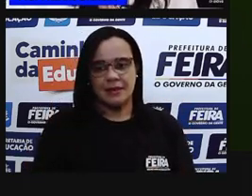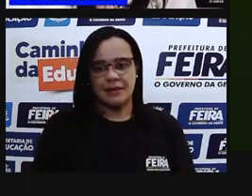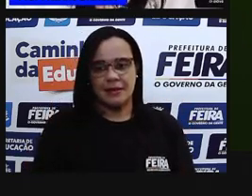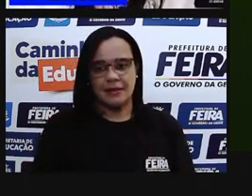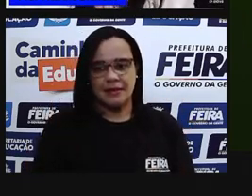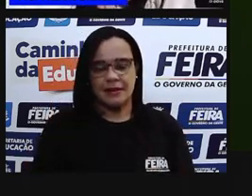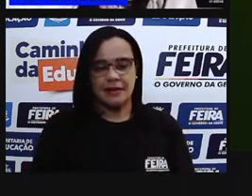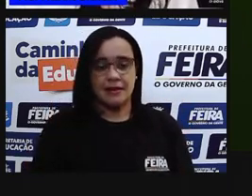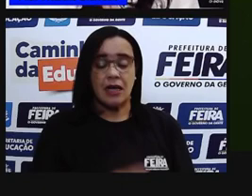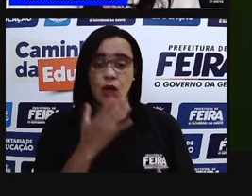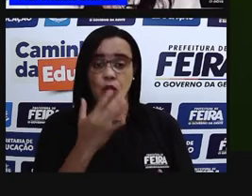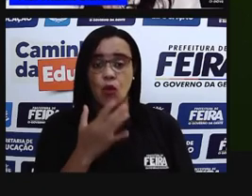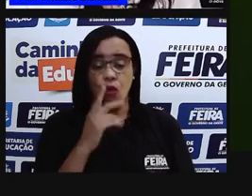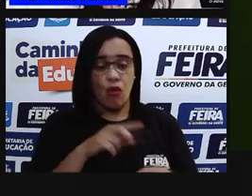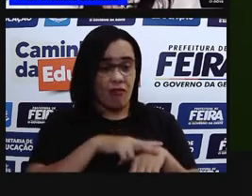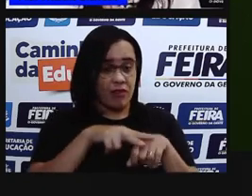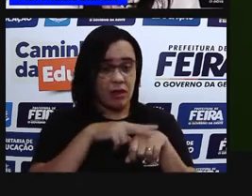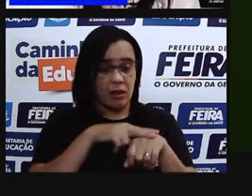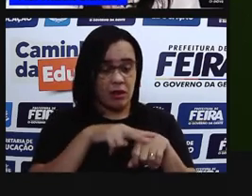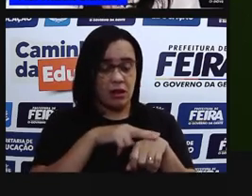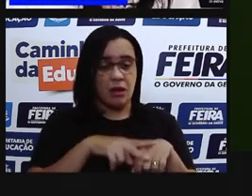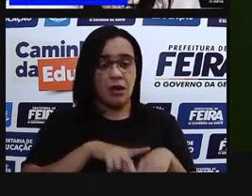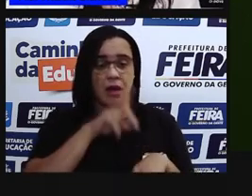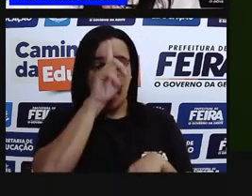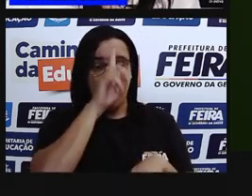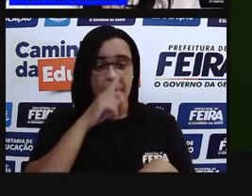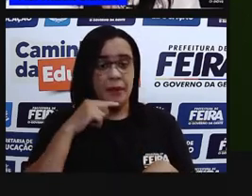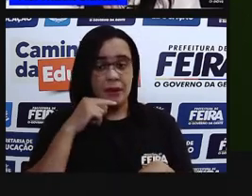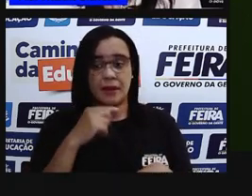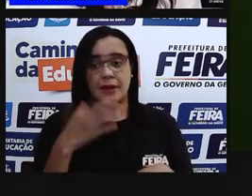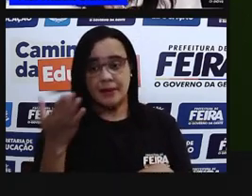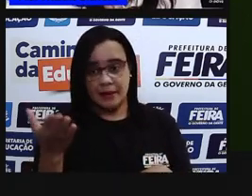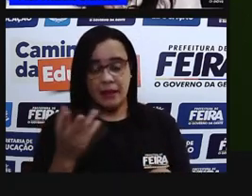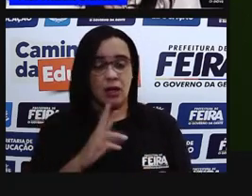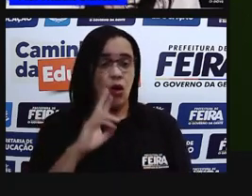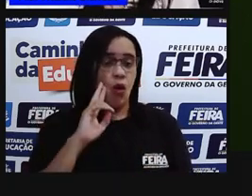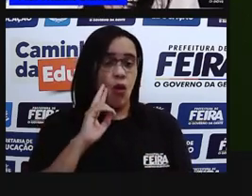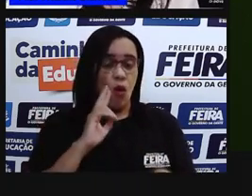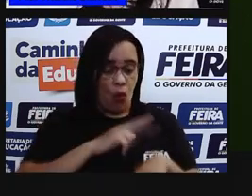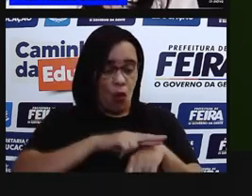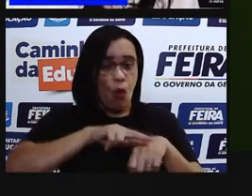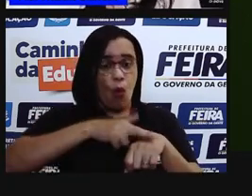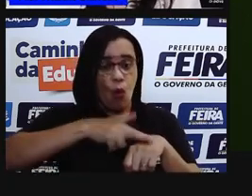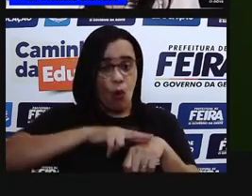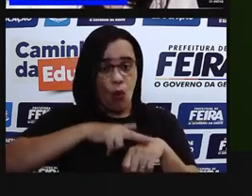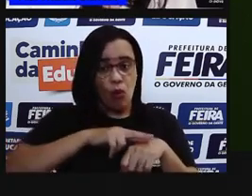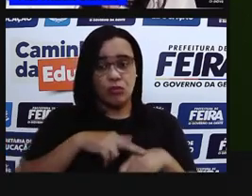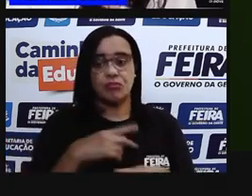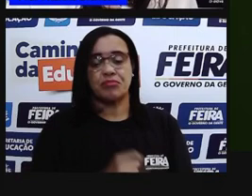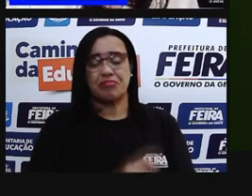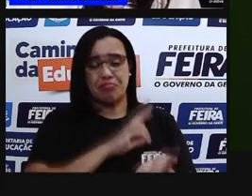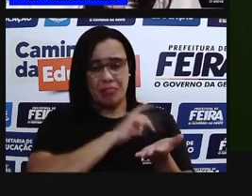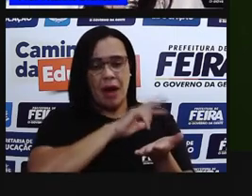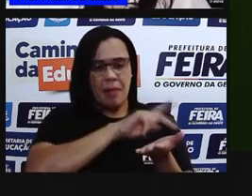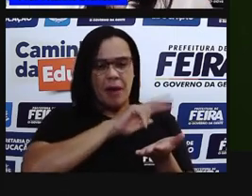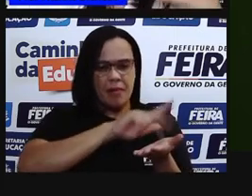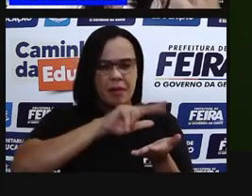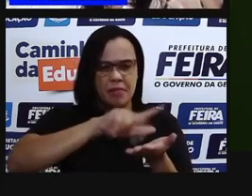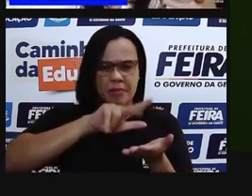algumas universidades, o Centro Nacional de Pesquisa, né? A CAPES. Vários